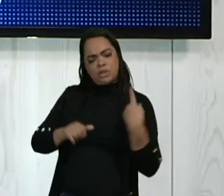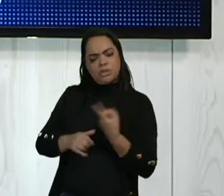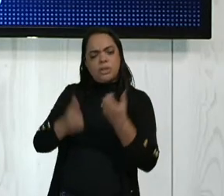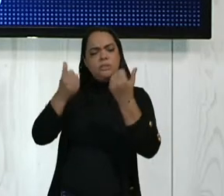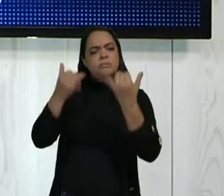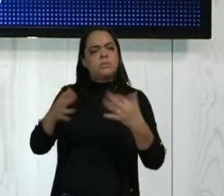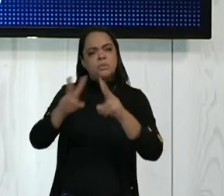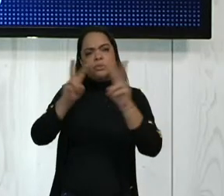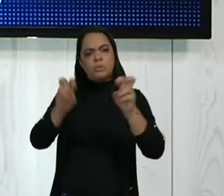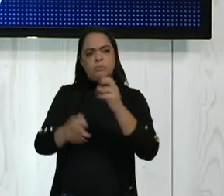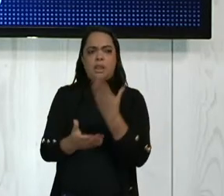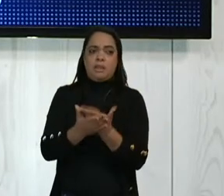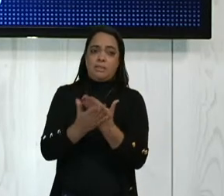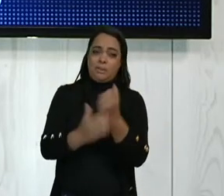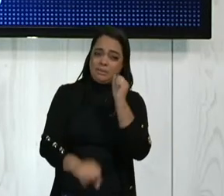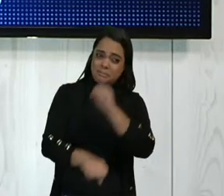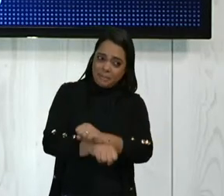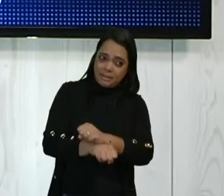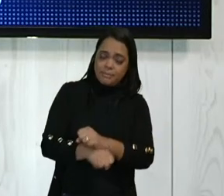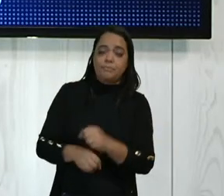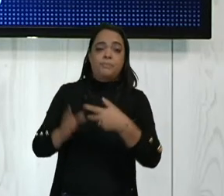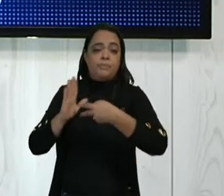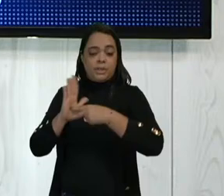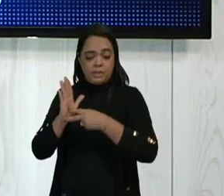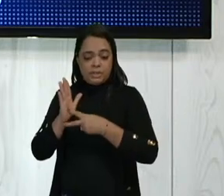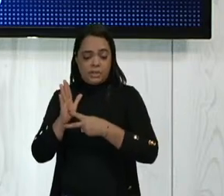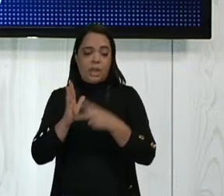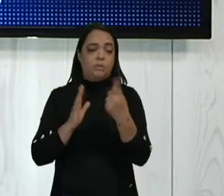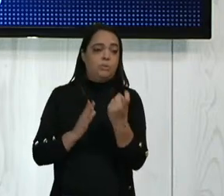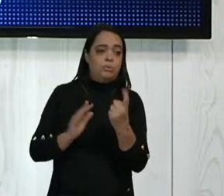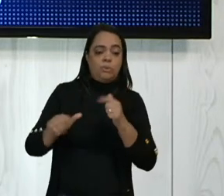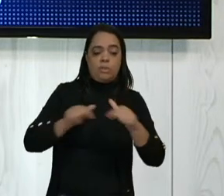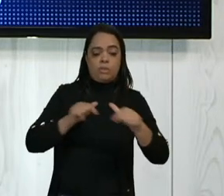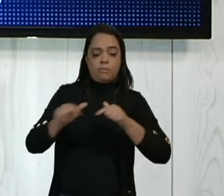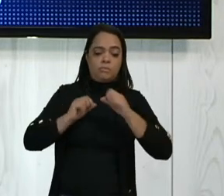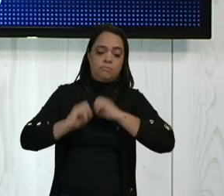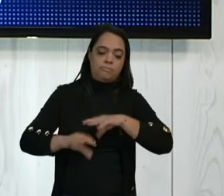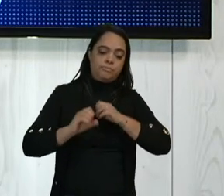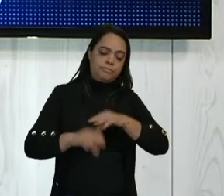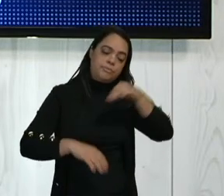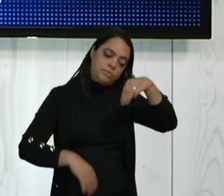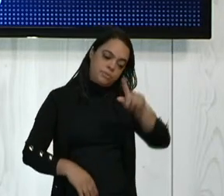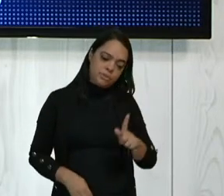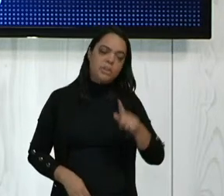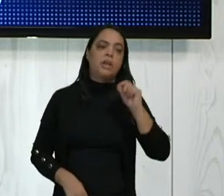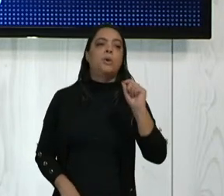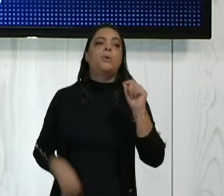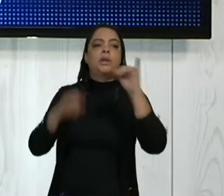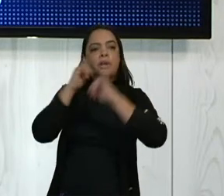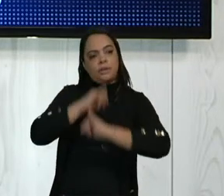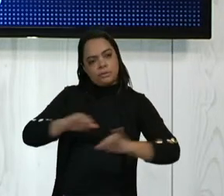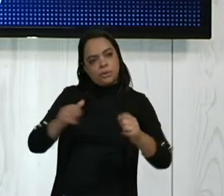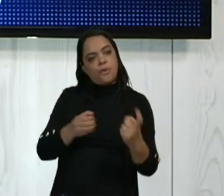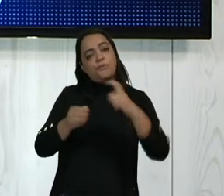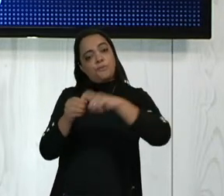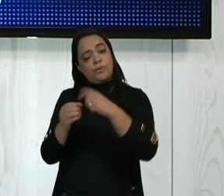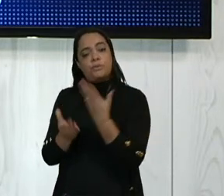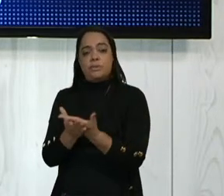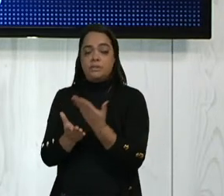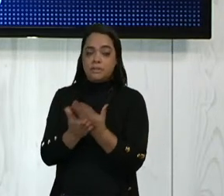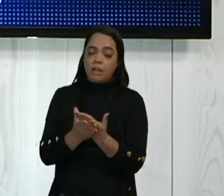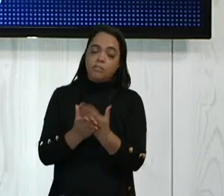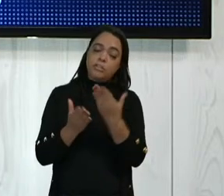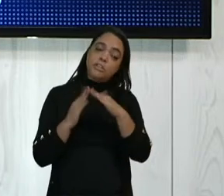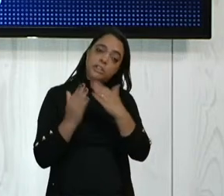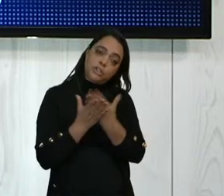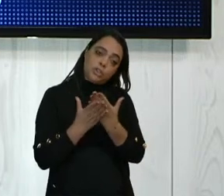a paralisação das aulas, né? E o Sindicato Único dos Trabalhadores em Educação de Minas Gerais anunciou a retomada das aulas na Rede